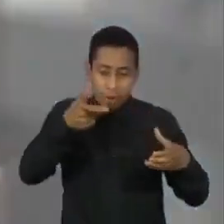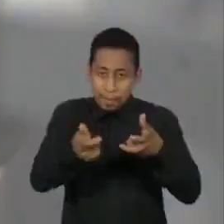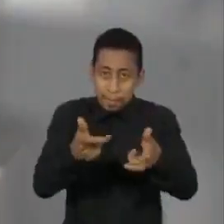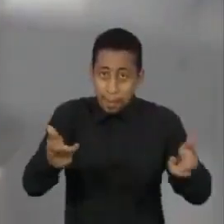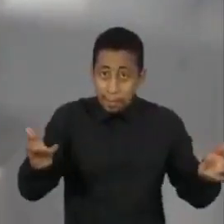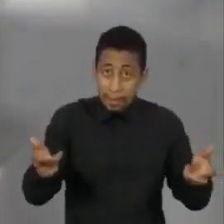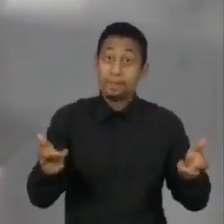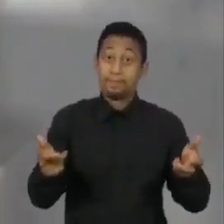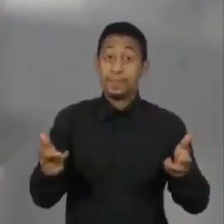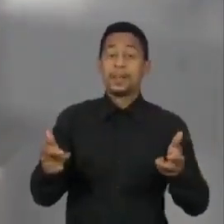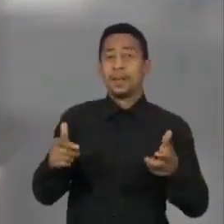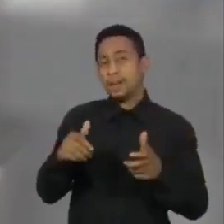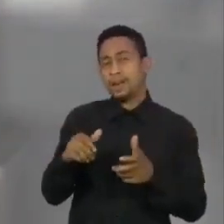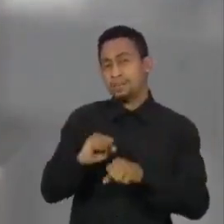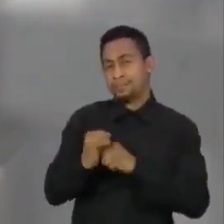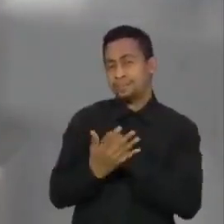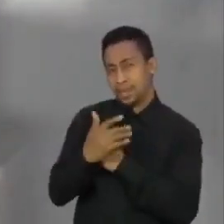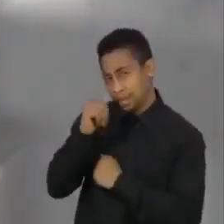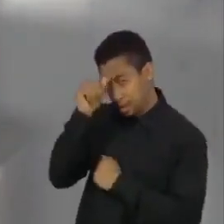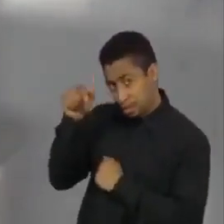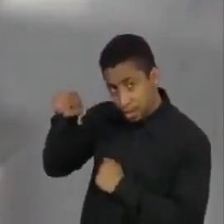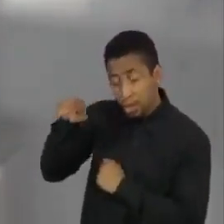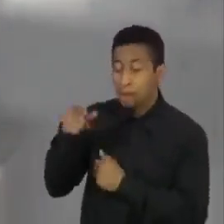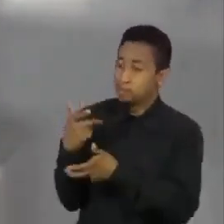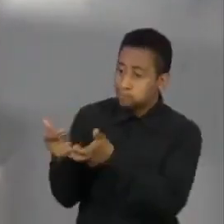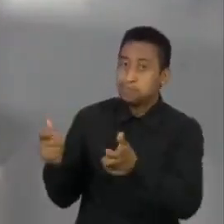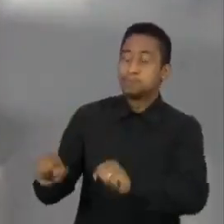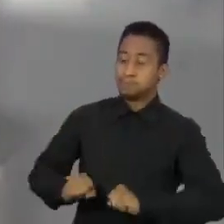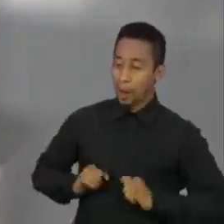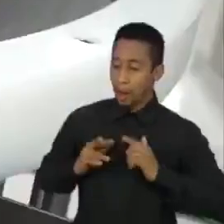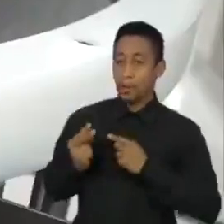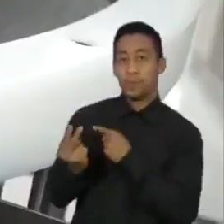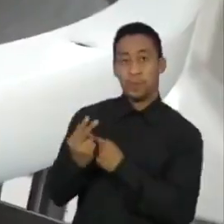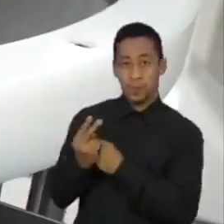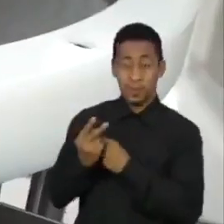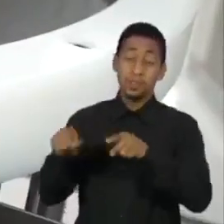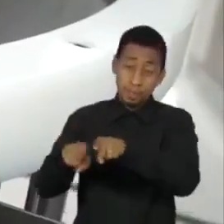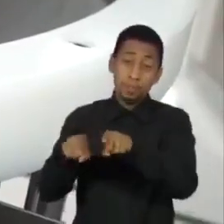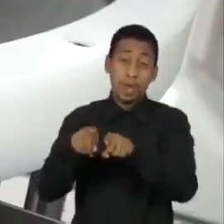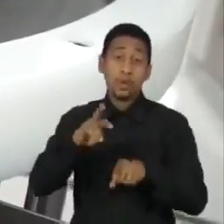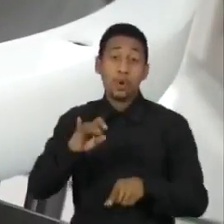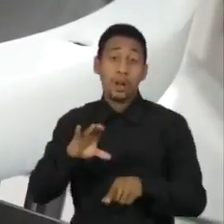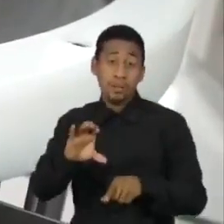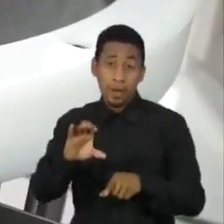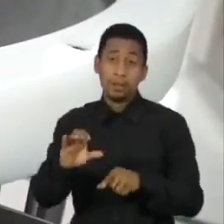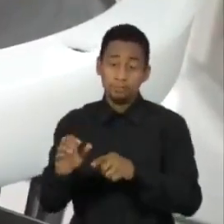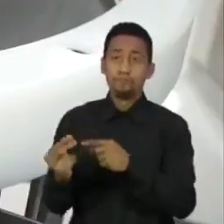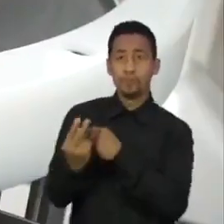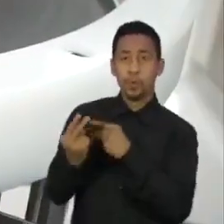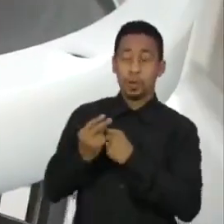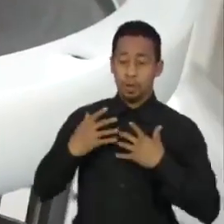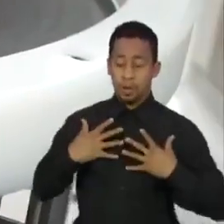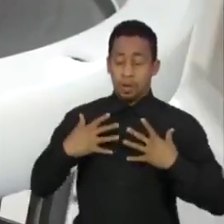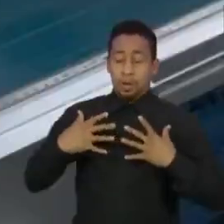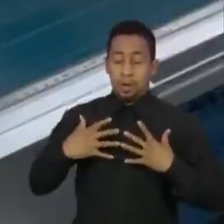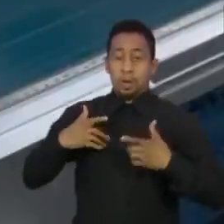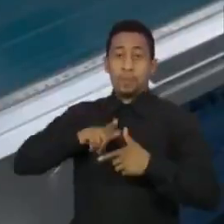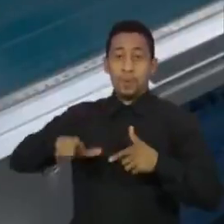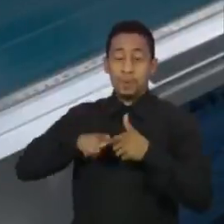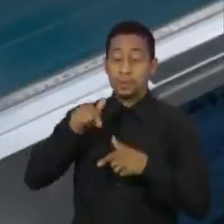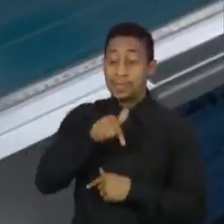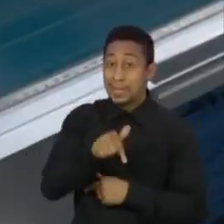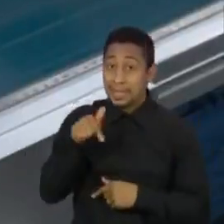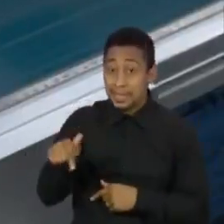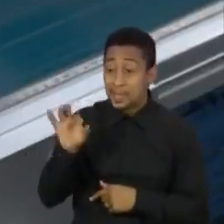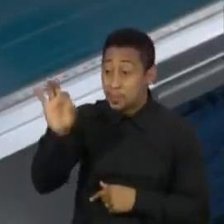Delta. Entre os imunizantes está a Coronavac. Segundo a pesquisa, a proteção contra a pneumonia foi de até 77% e chegou a